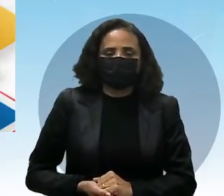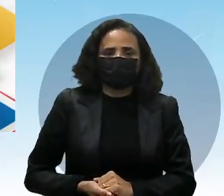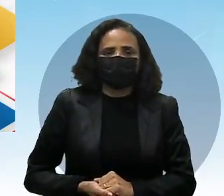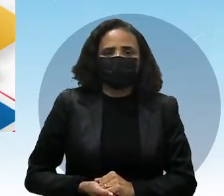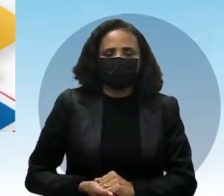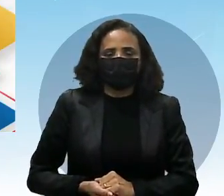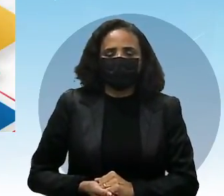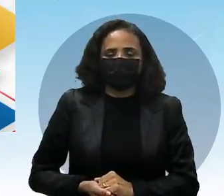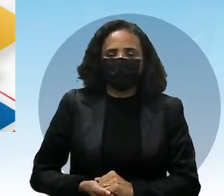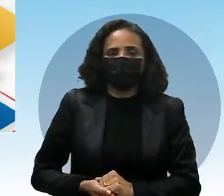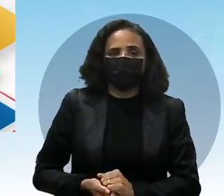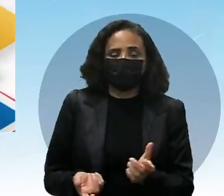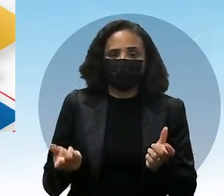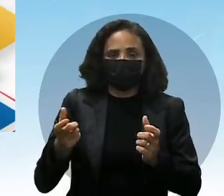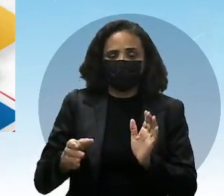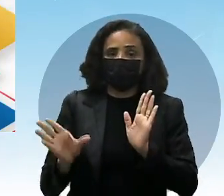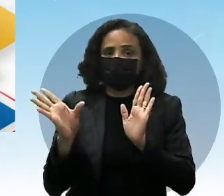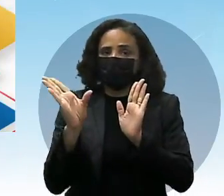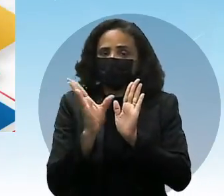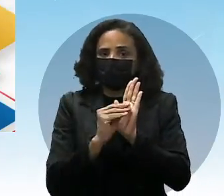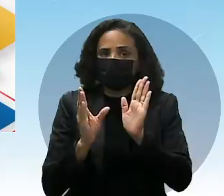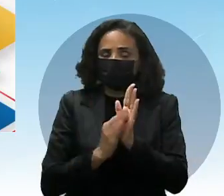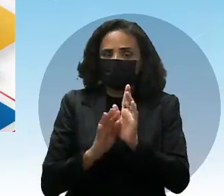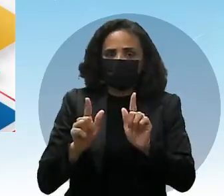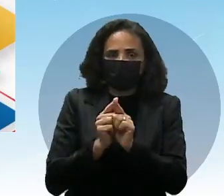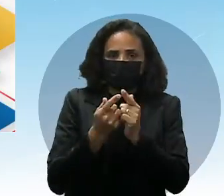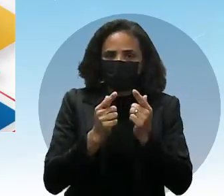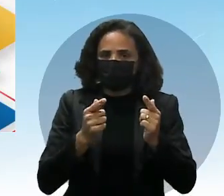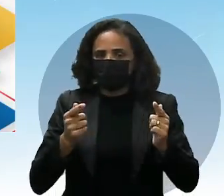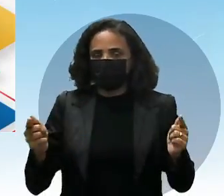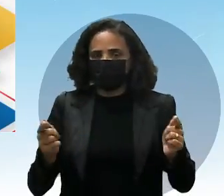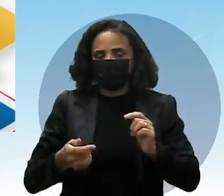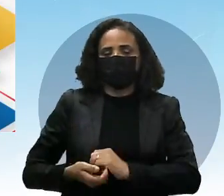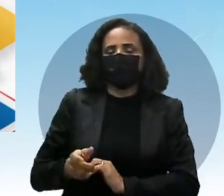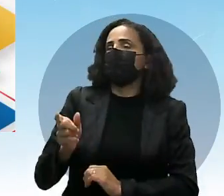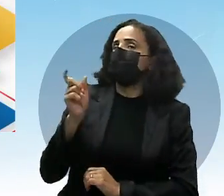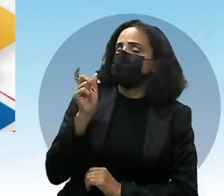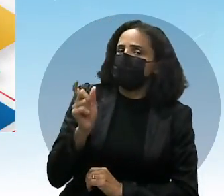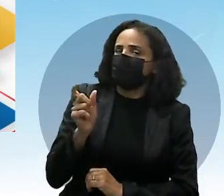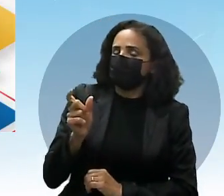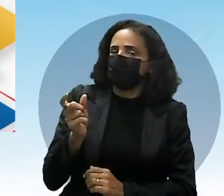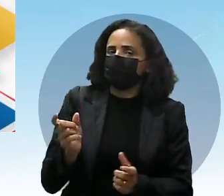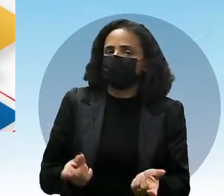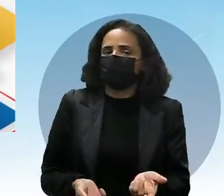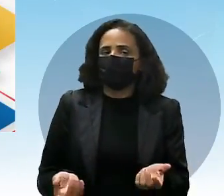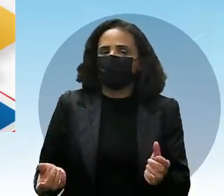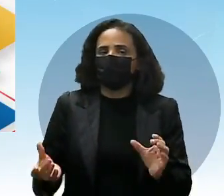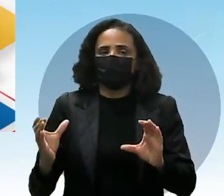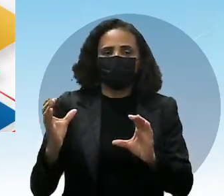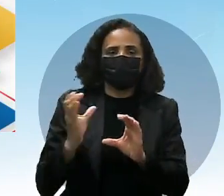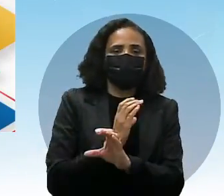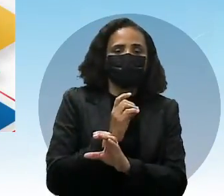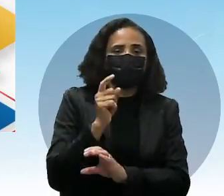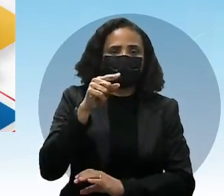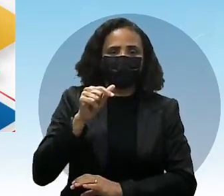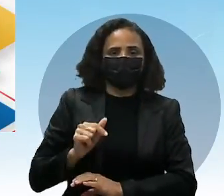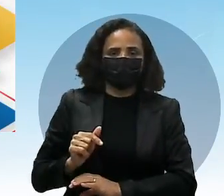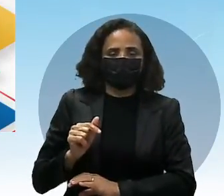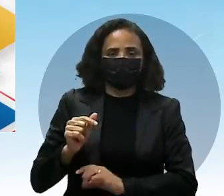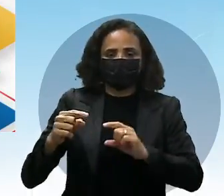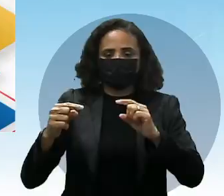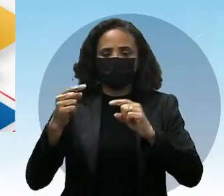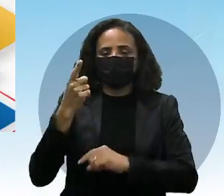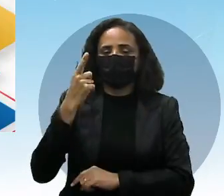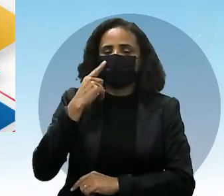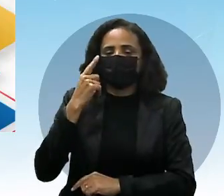De acordo com o contexto e a gramática, a expressão que completa, né? The